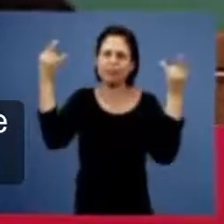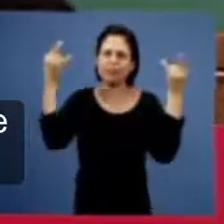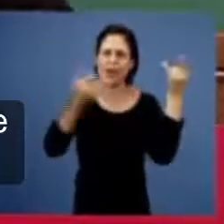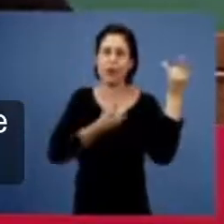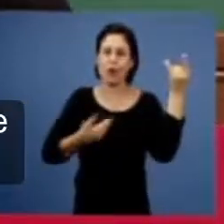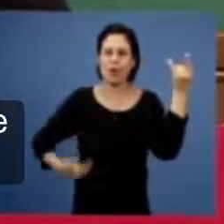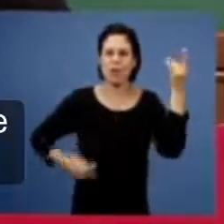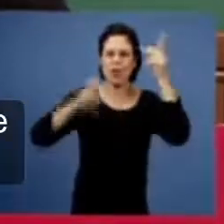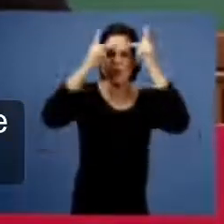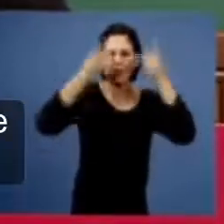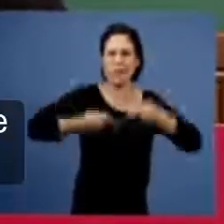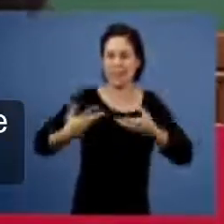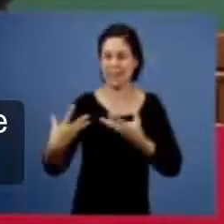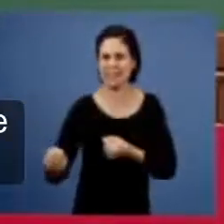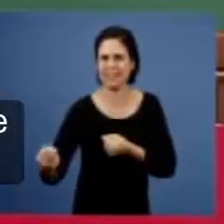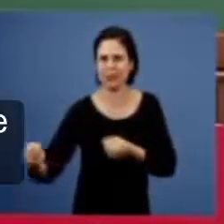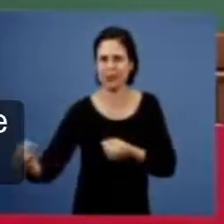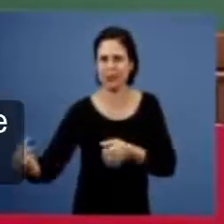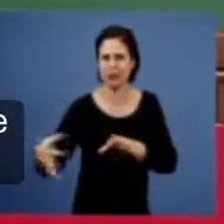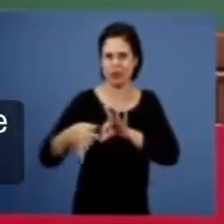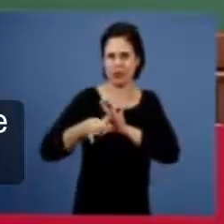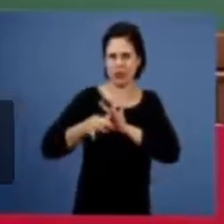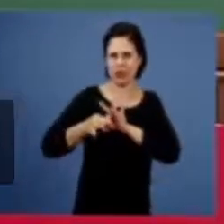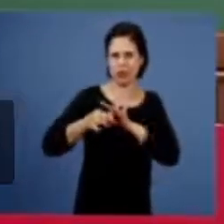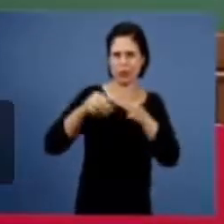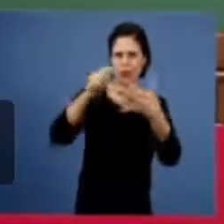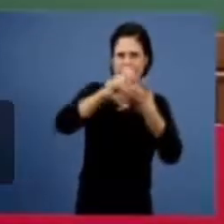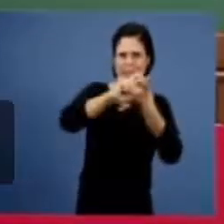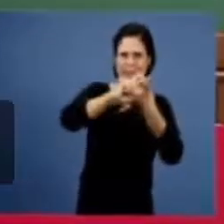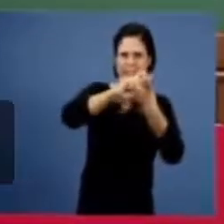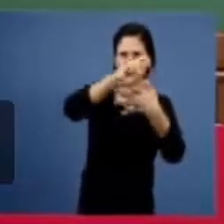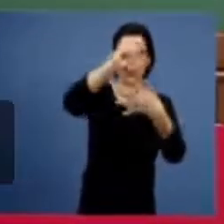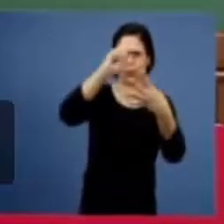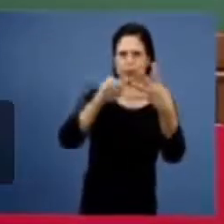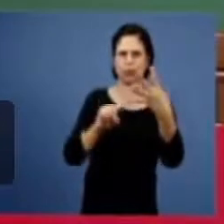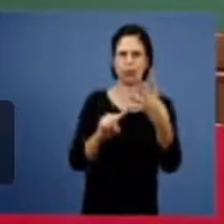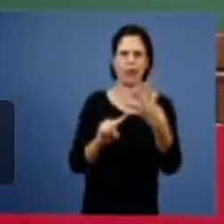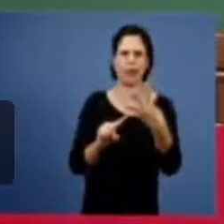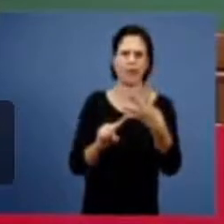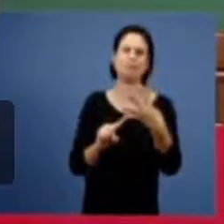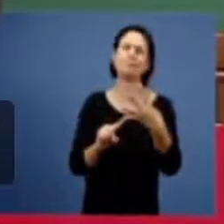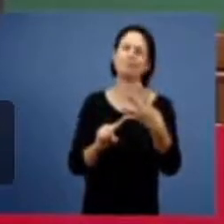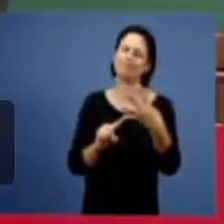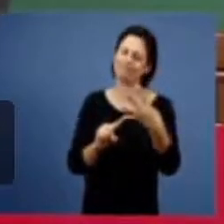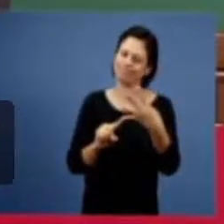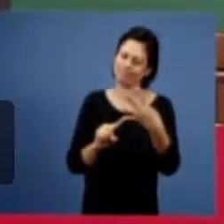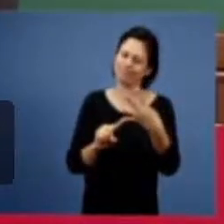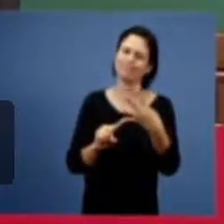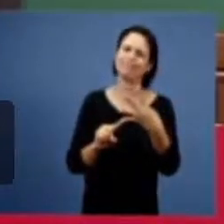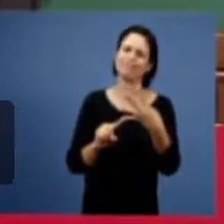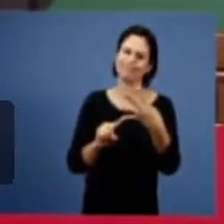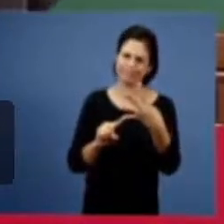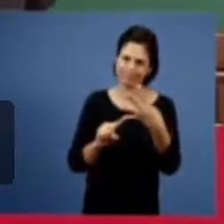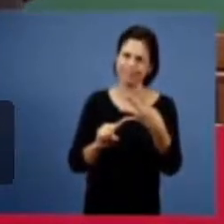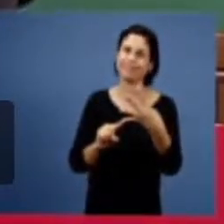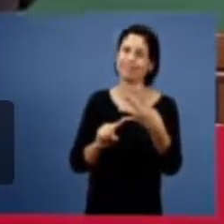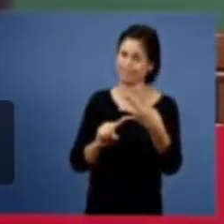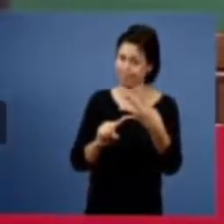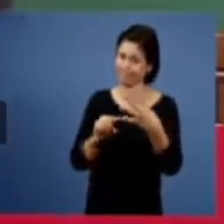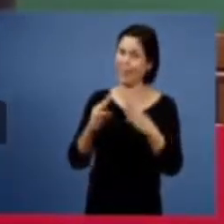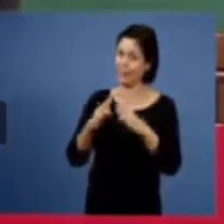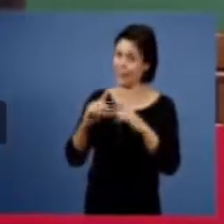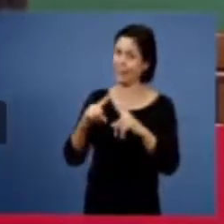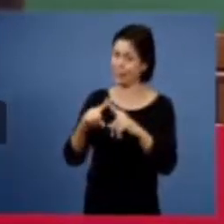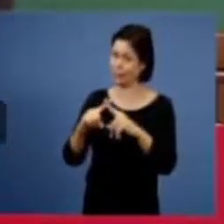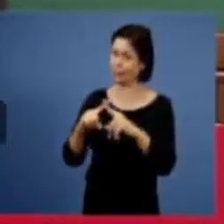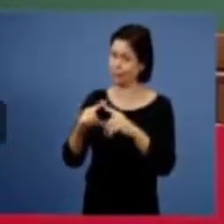para a quarta medida ela sai daqui da quinta e ela entra para a quarta aqui então ela ela